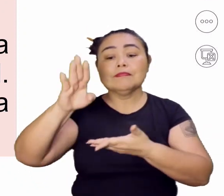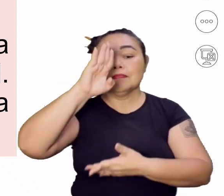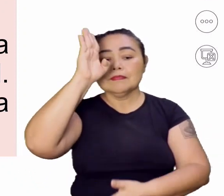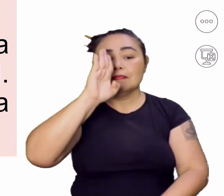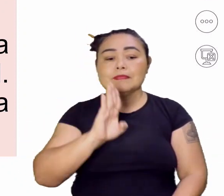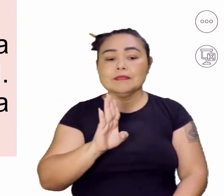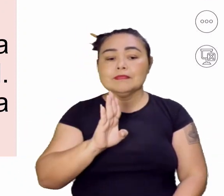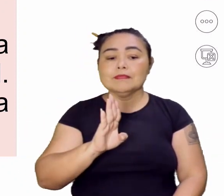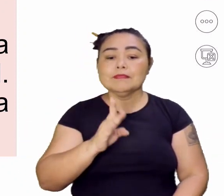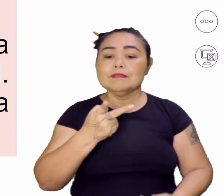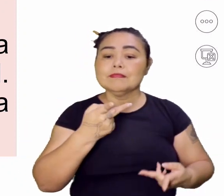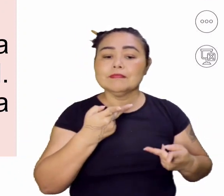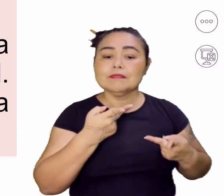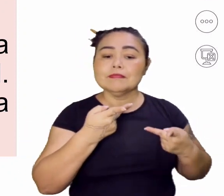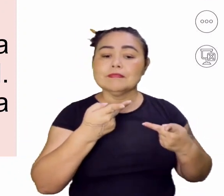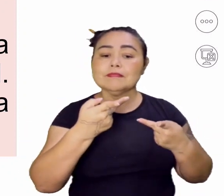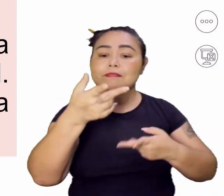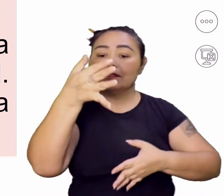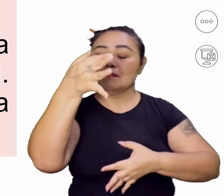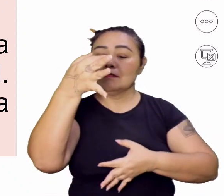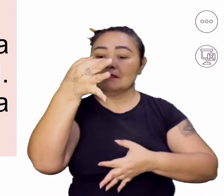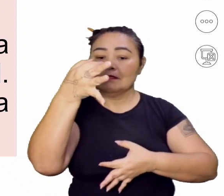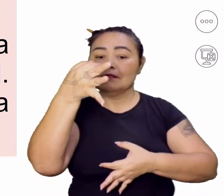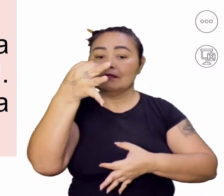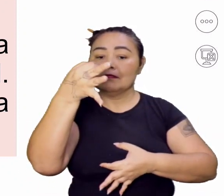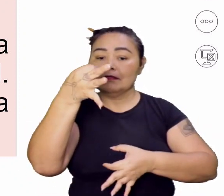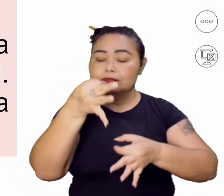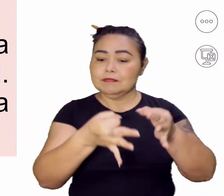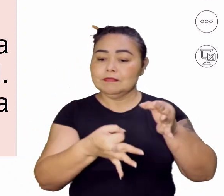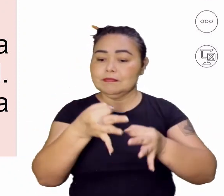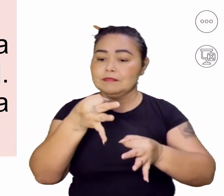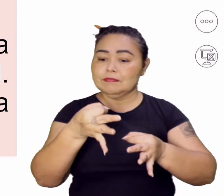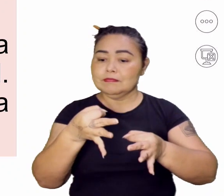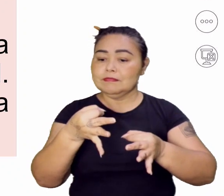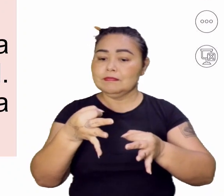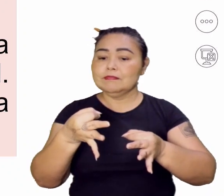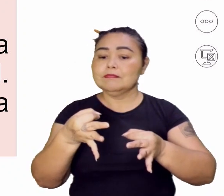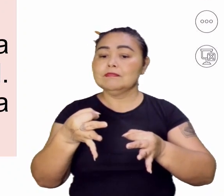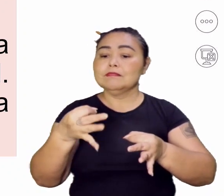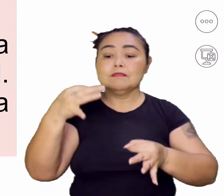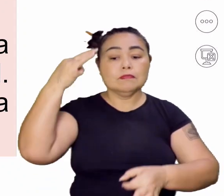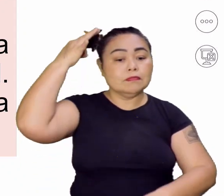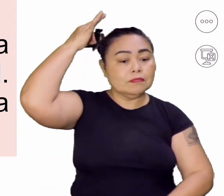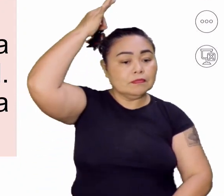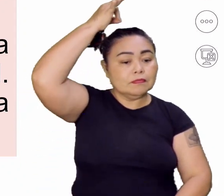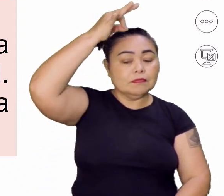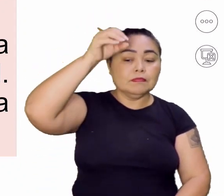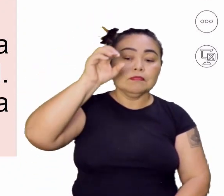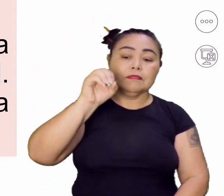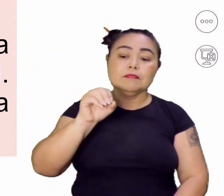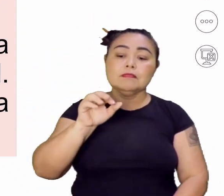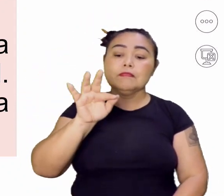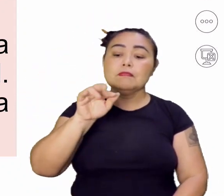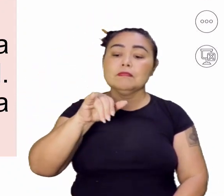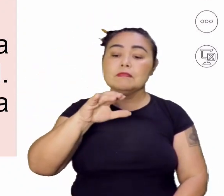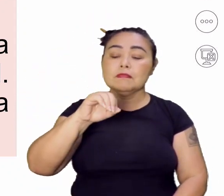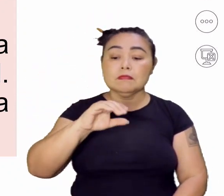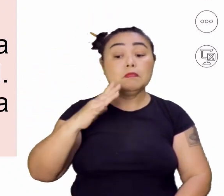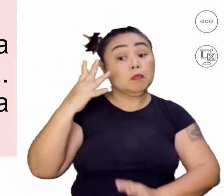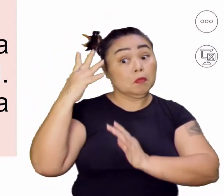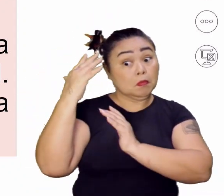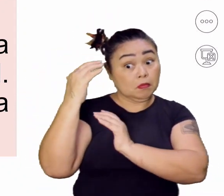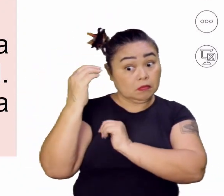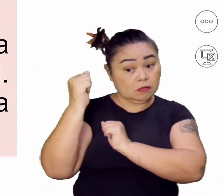visitadores. Aí foi o problema. Do Tribunal do Santo Ofício. A Espanha, como era um país muito